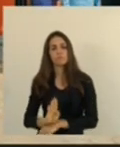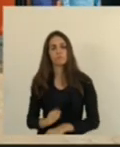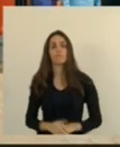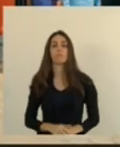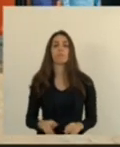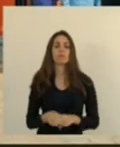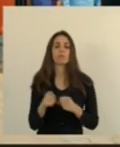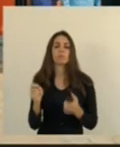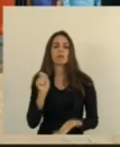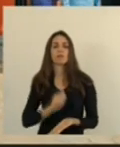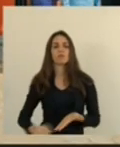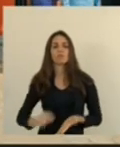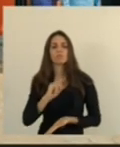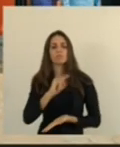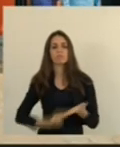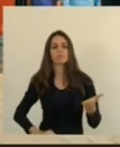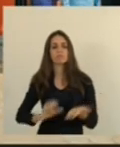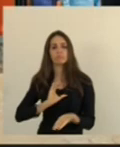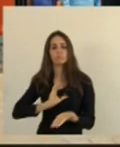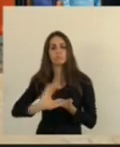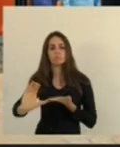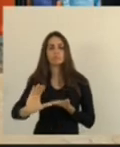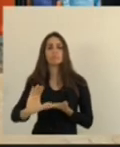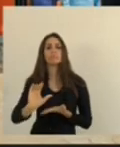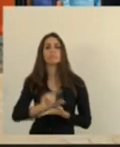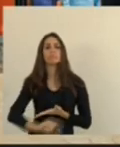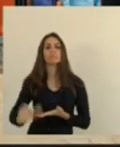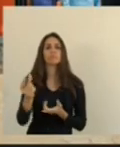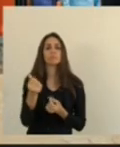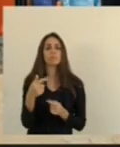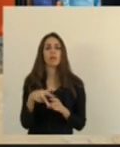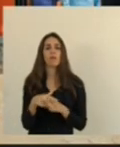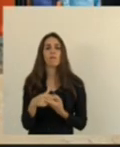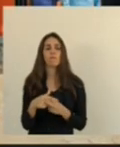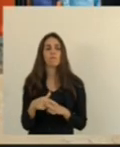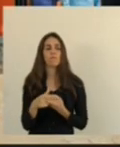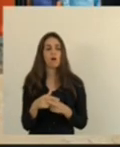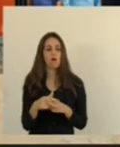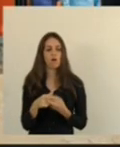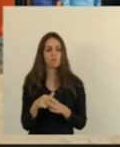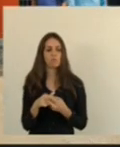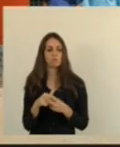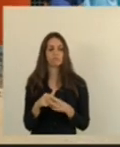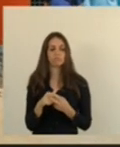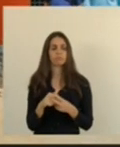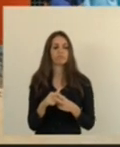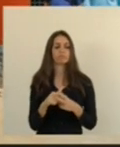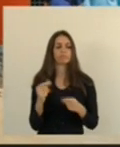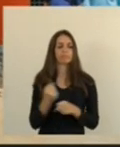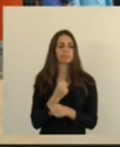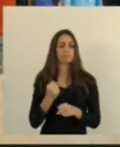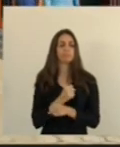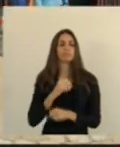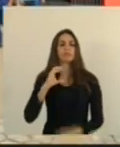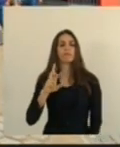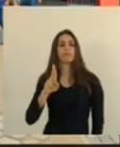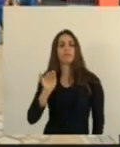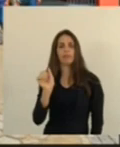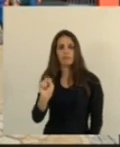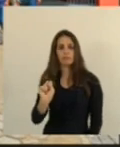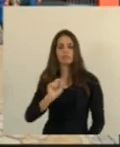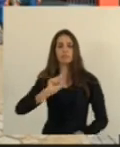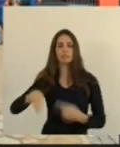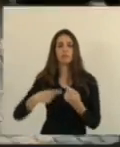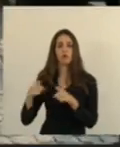para o repasse de recursos para a reforma do CRAS, construção do CRAS e